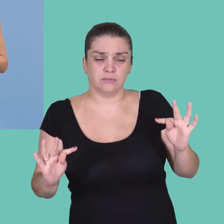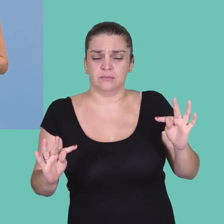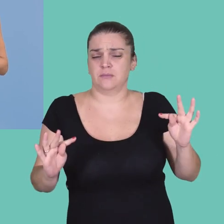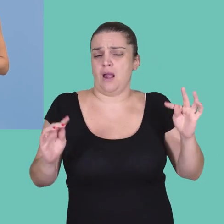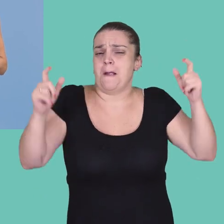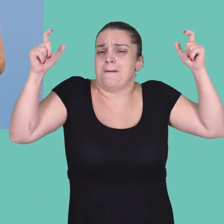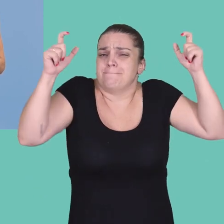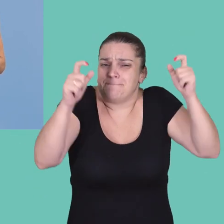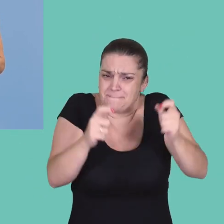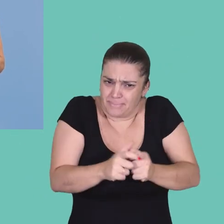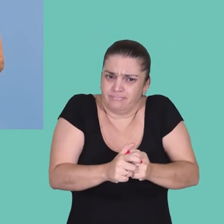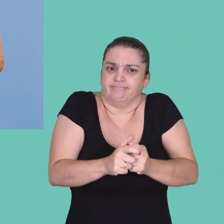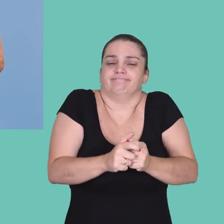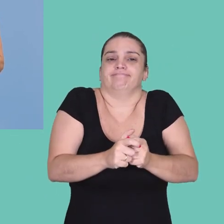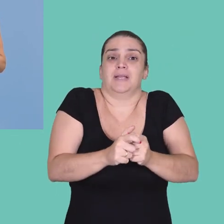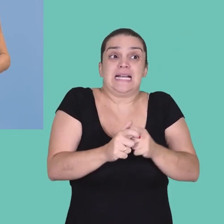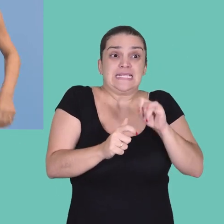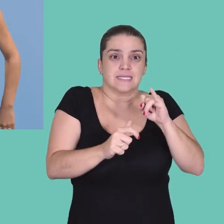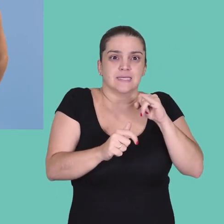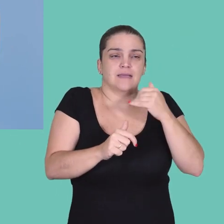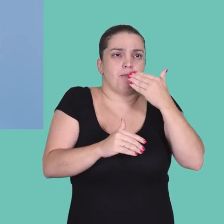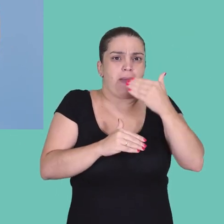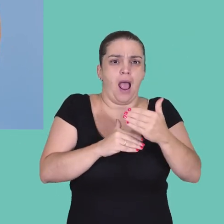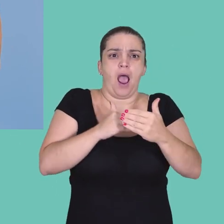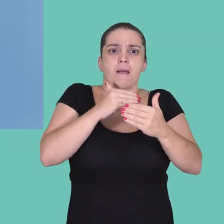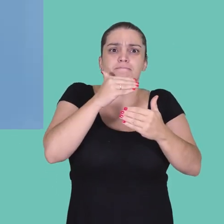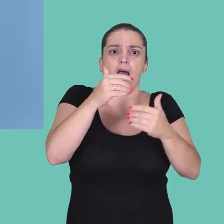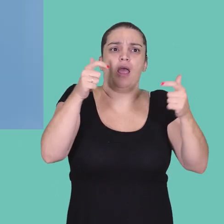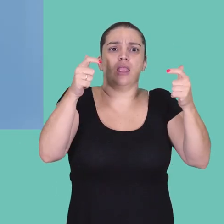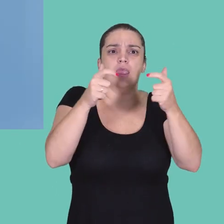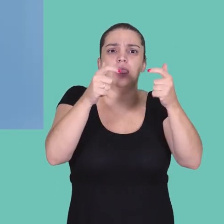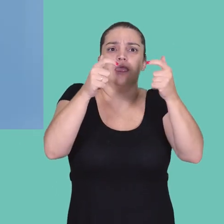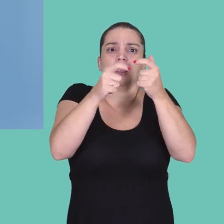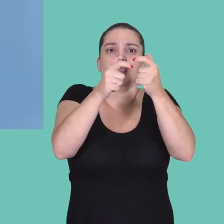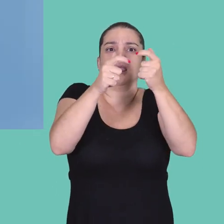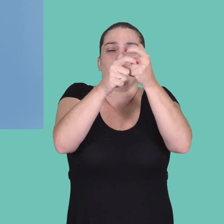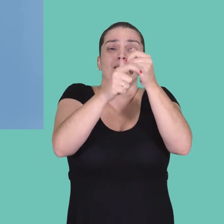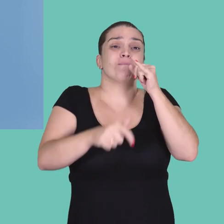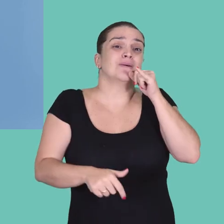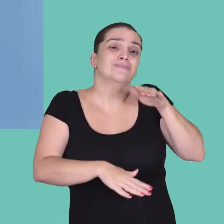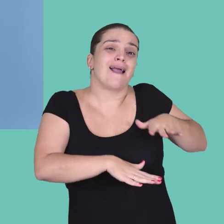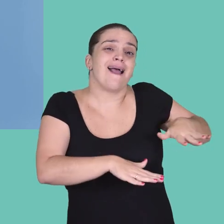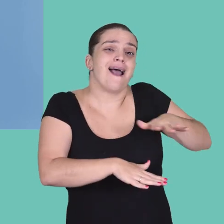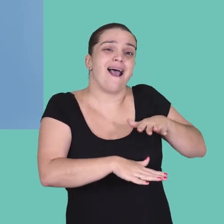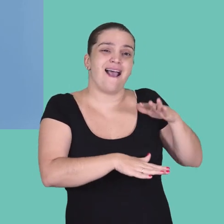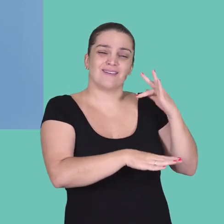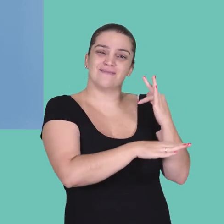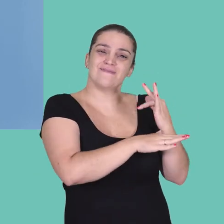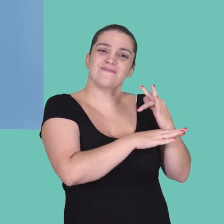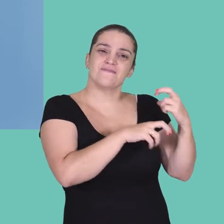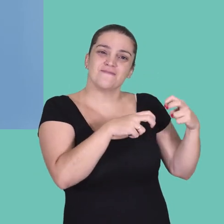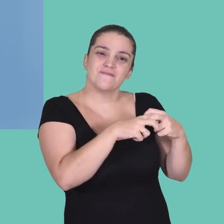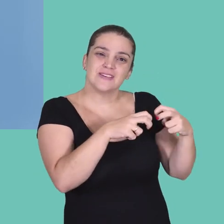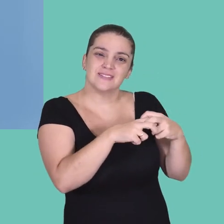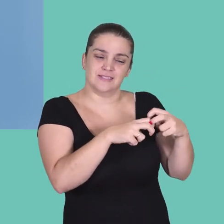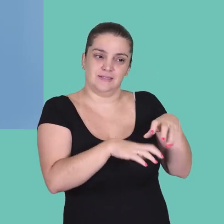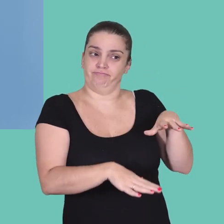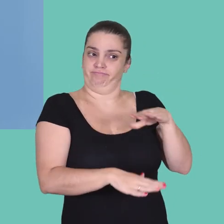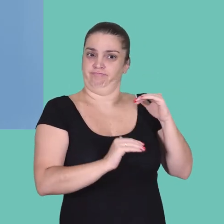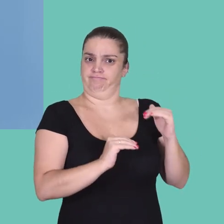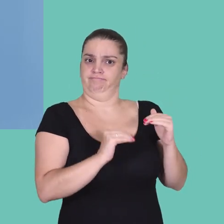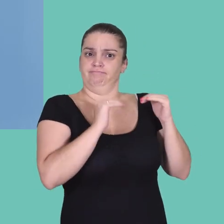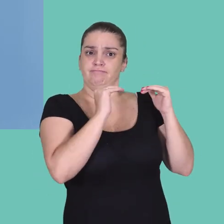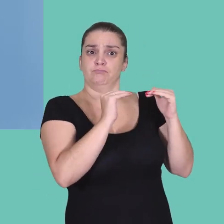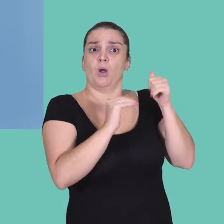drástica percentualmente à medida que tu avança na carreira. Por exemplo, na área de física, no nível mais baixo desses